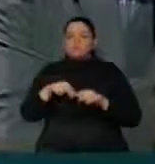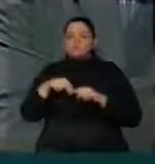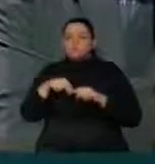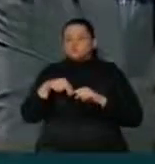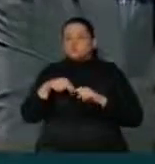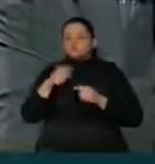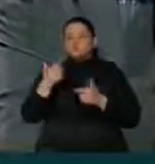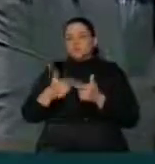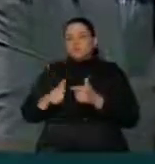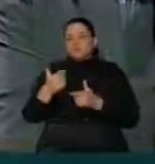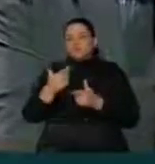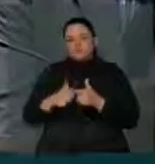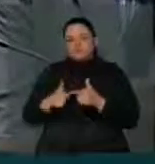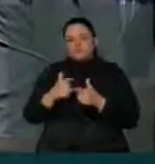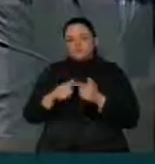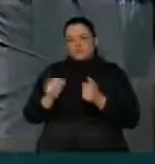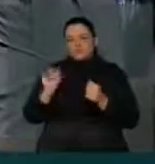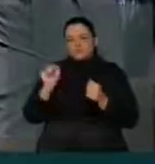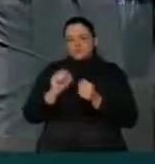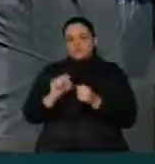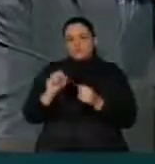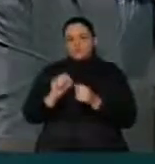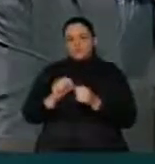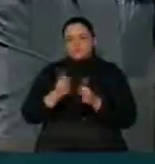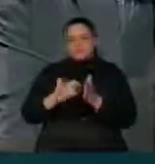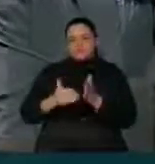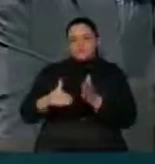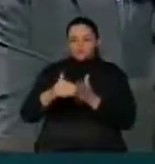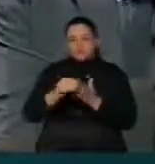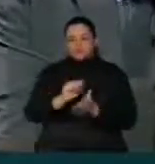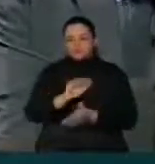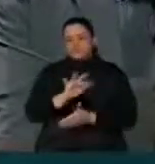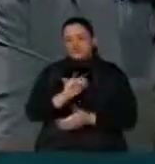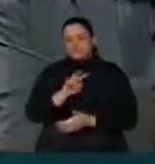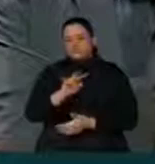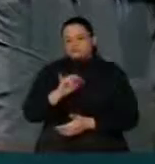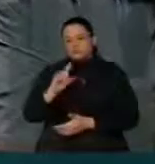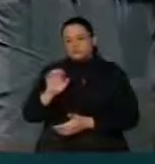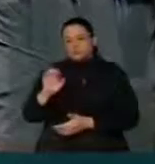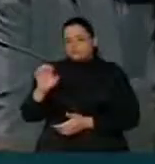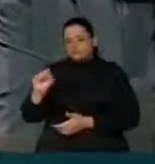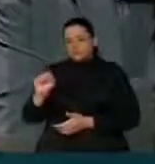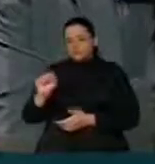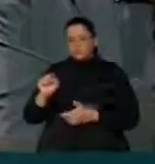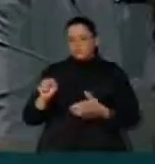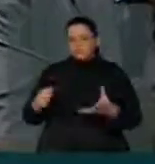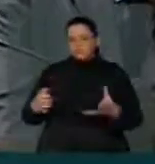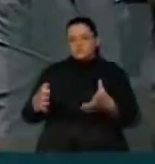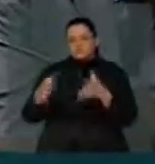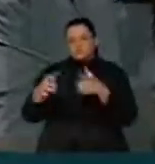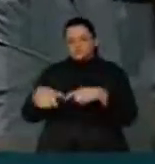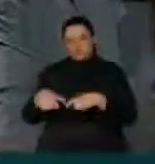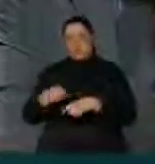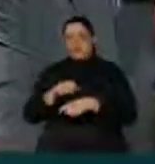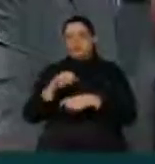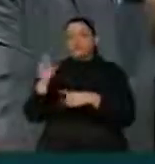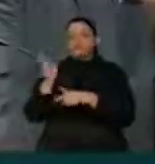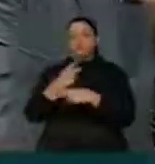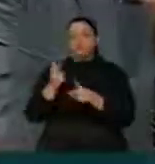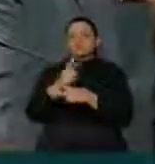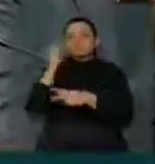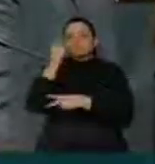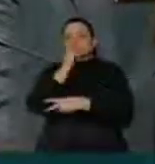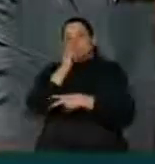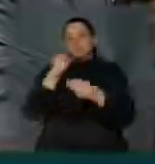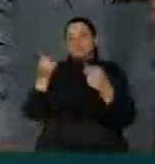problemas para a execução plena das suas atividades no parque eólico do nosso Estado. Qual a razão, então, se é